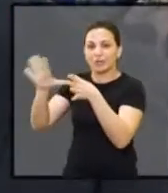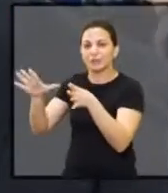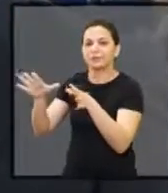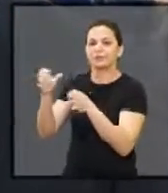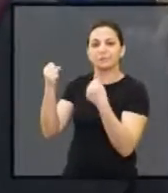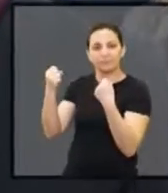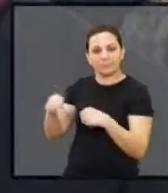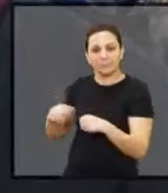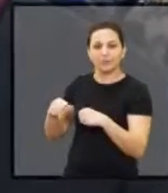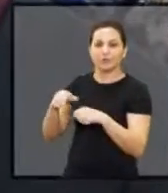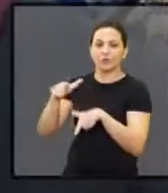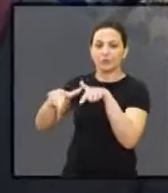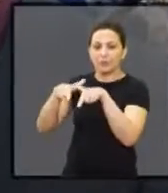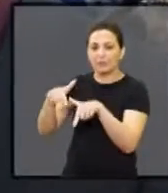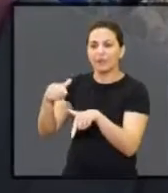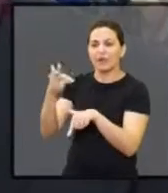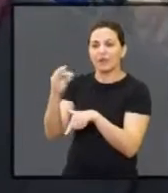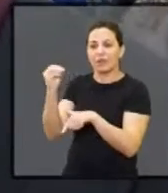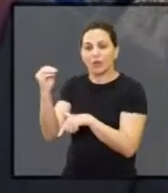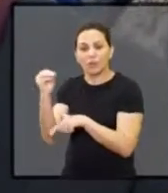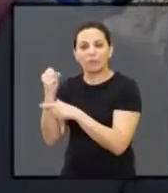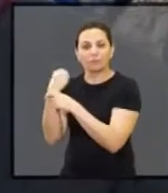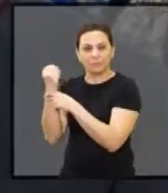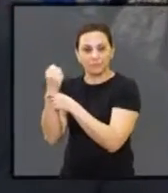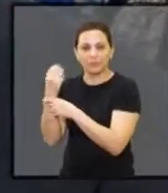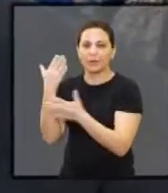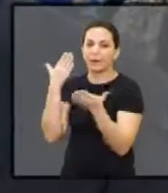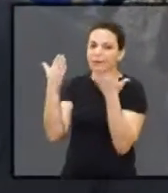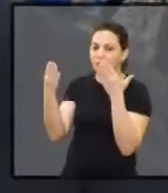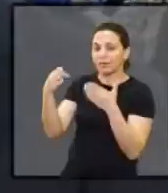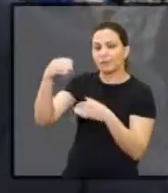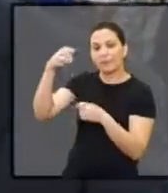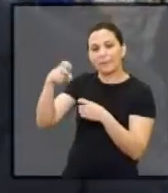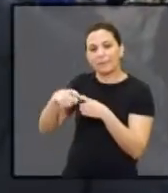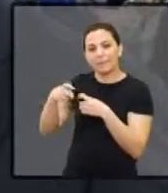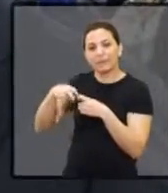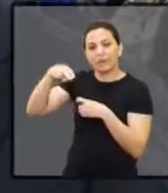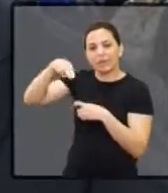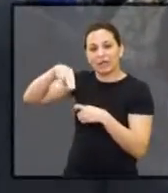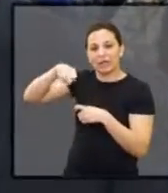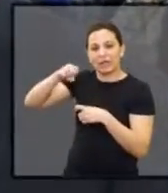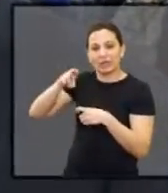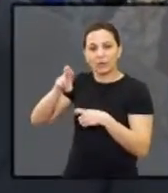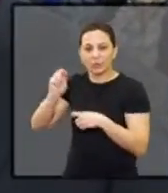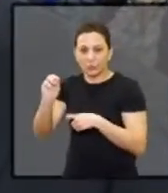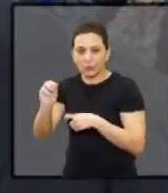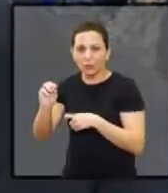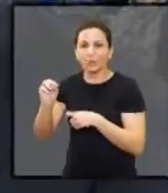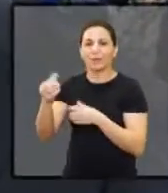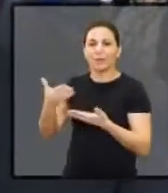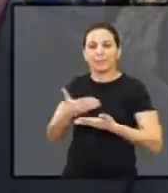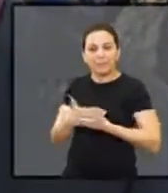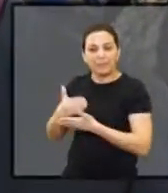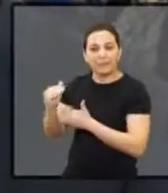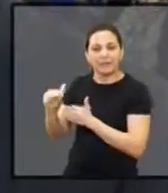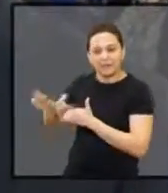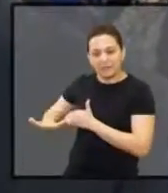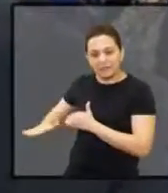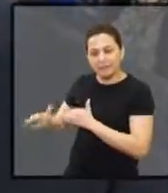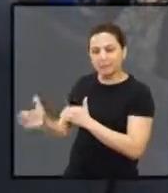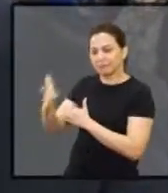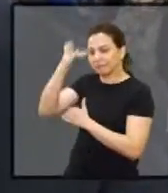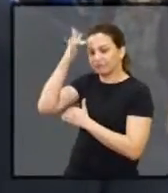independente possível. Então a gente faz um trabalho com terapeuta ocupacional, psicólogo, neurologista basicamente, para que essa criança, esse bebê,